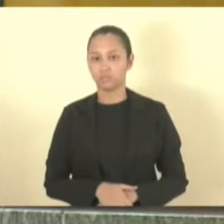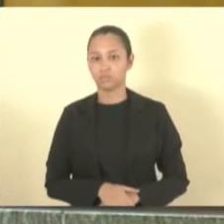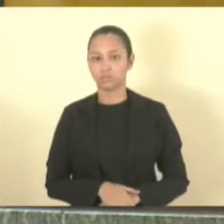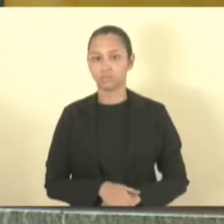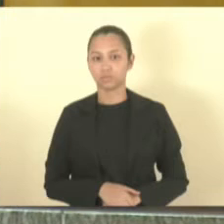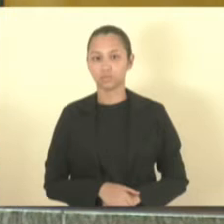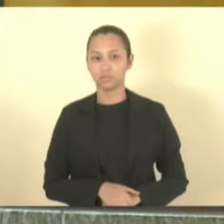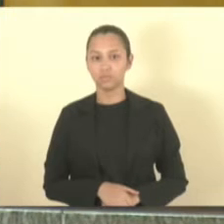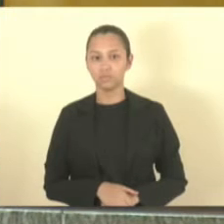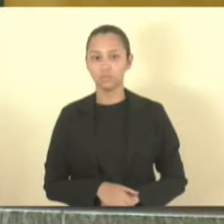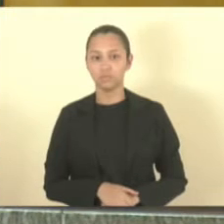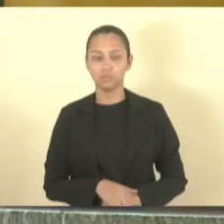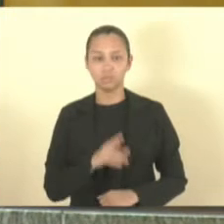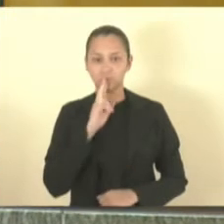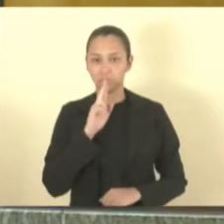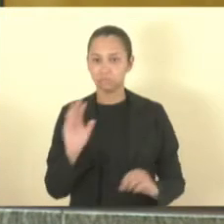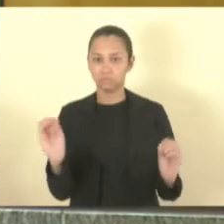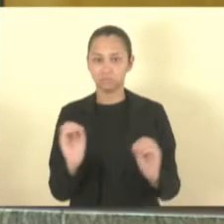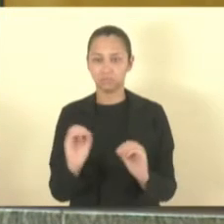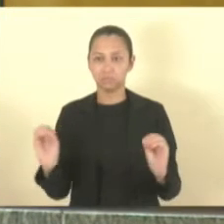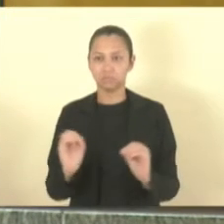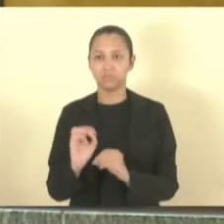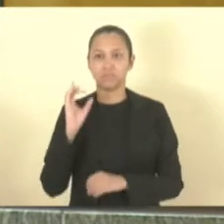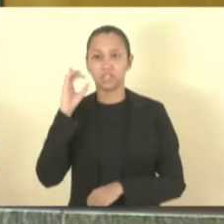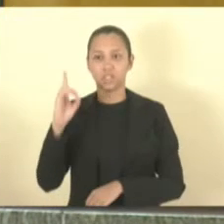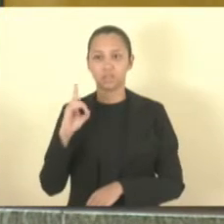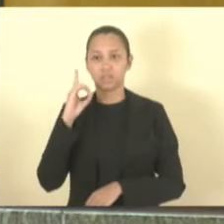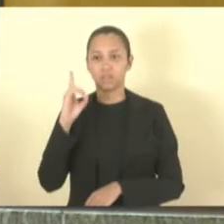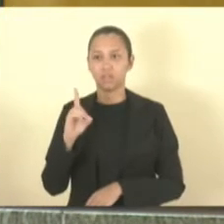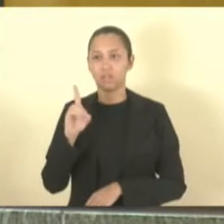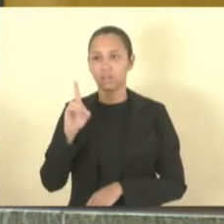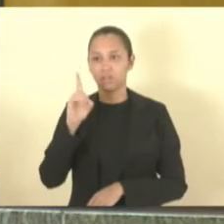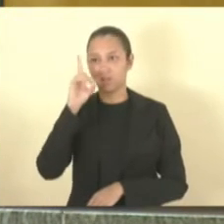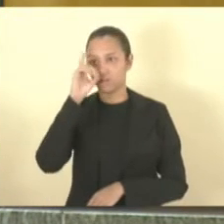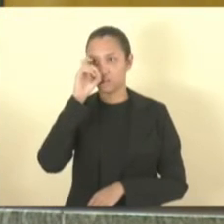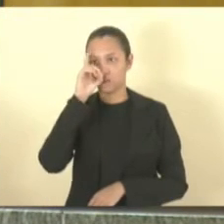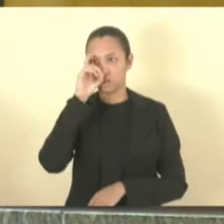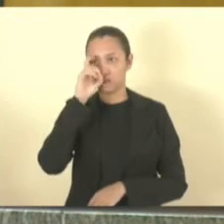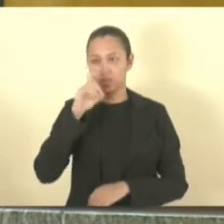Deputado doutor Bruno Rezende não respondendo com a palavra o deputado Deninho Silva.